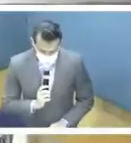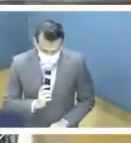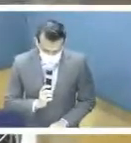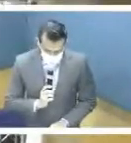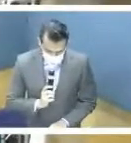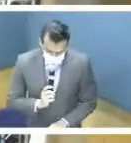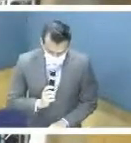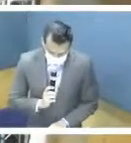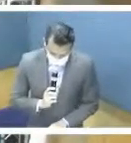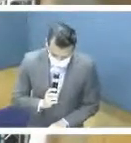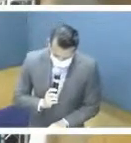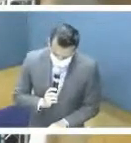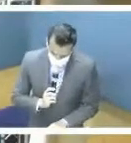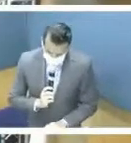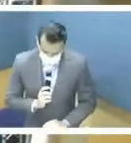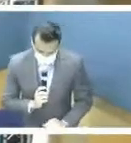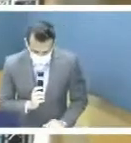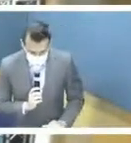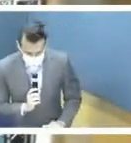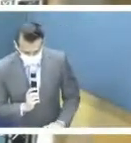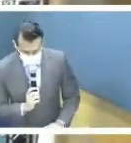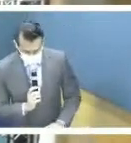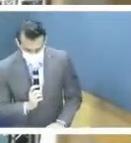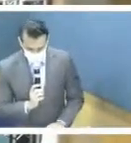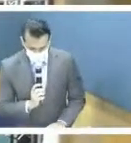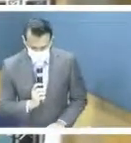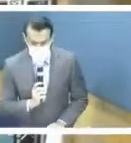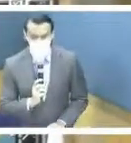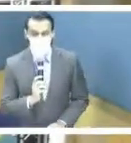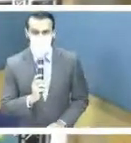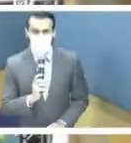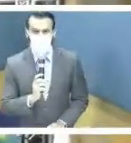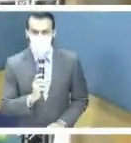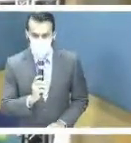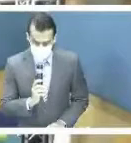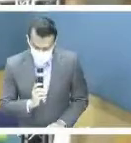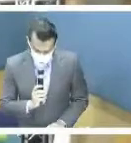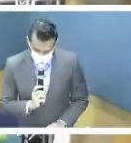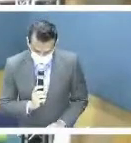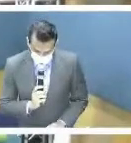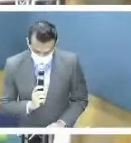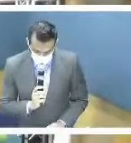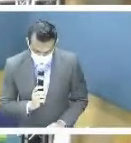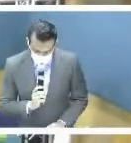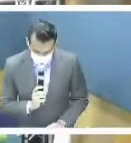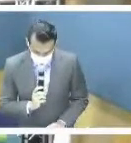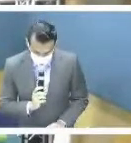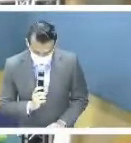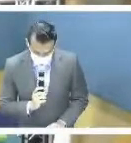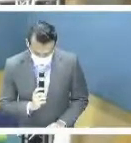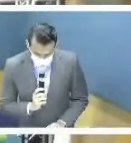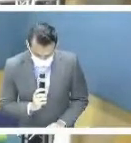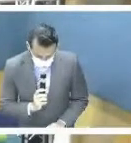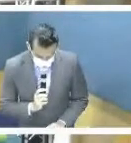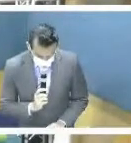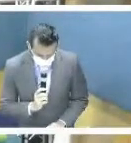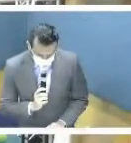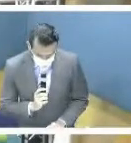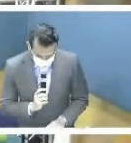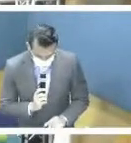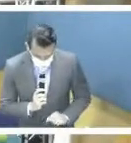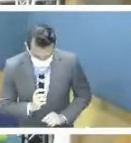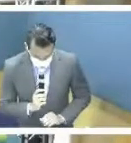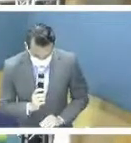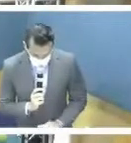Há 140 anos, no dia 24 de março de 1882, Dr. Robert Koch